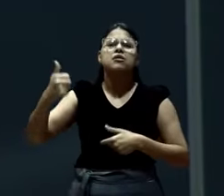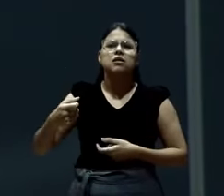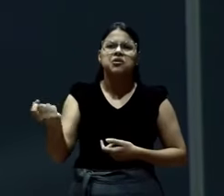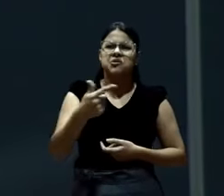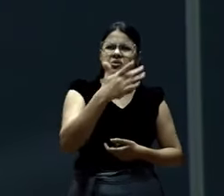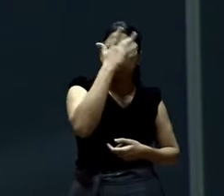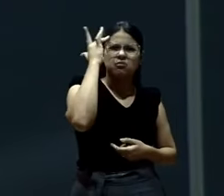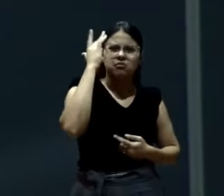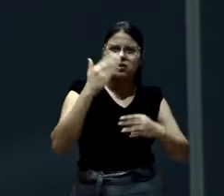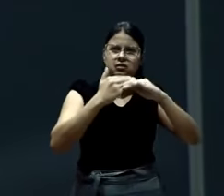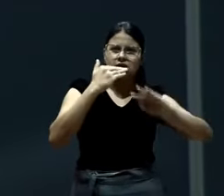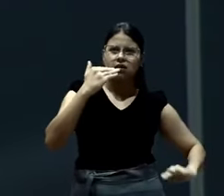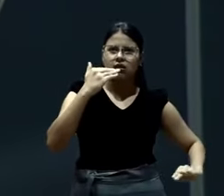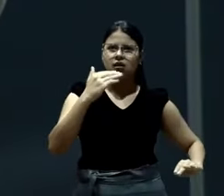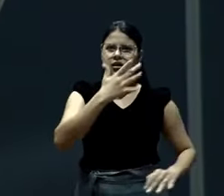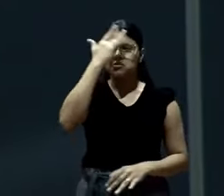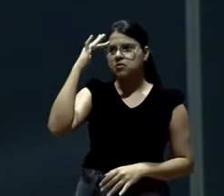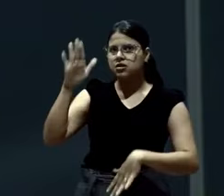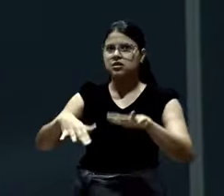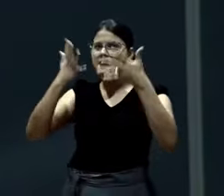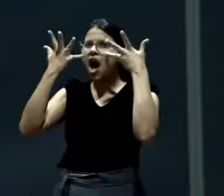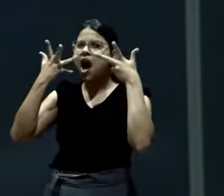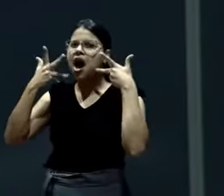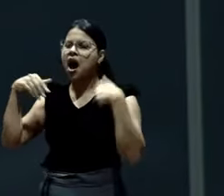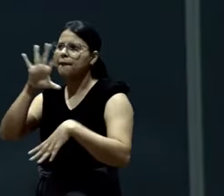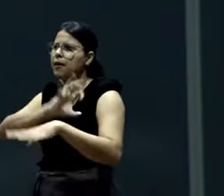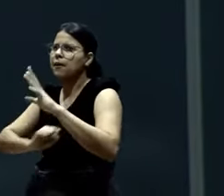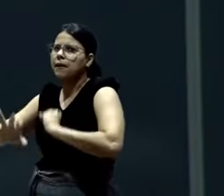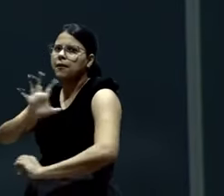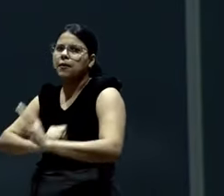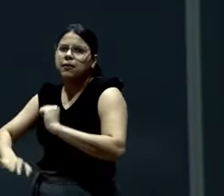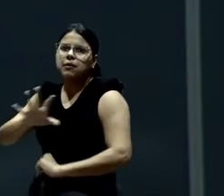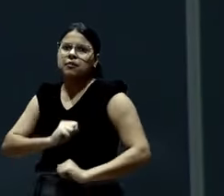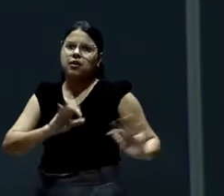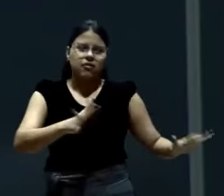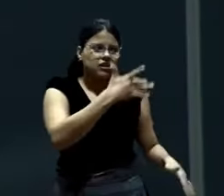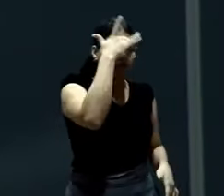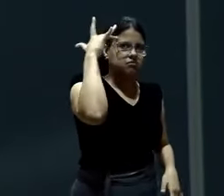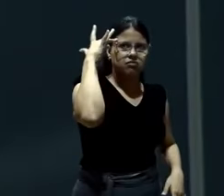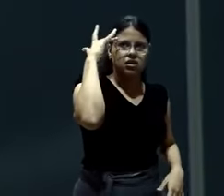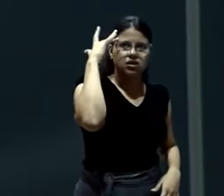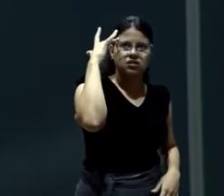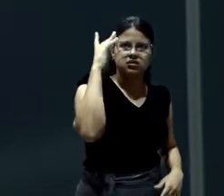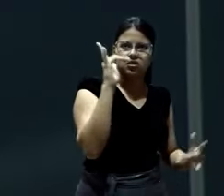Porque tem gente que ama tudo quanto é bicho. Mas não ama a pessoa. Pelo bicho faz. Pela pessoa, não.